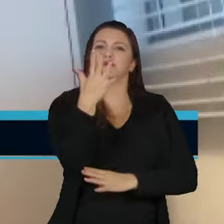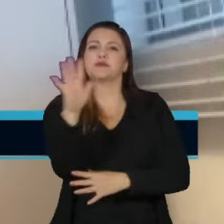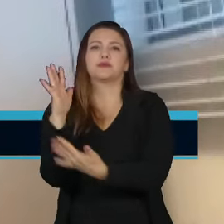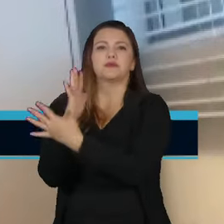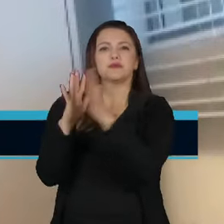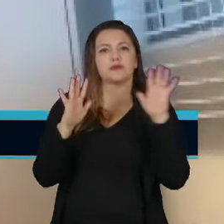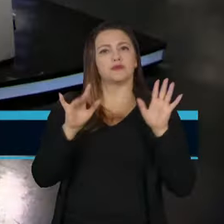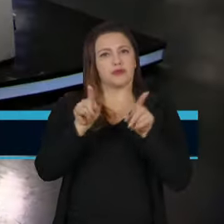dessas cidades.